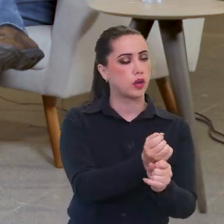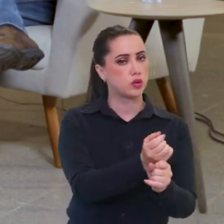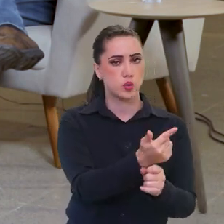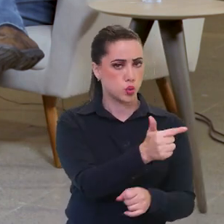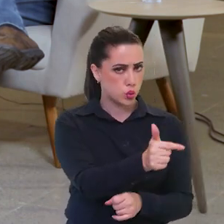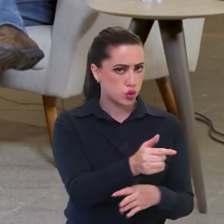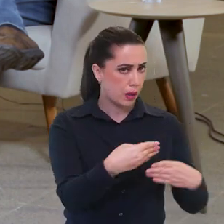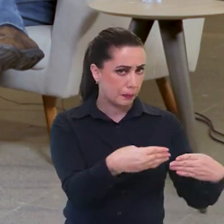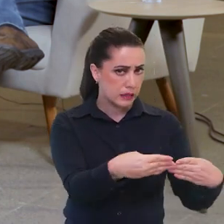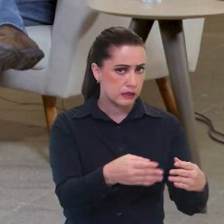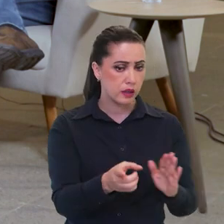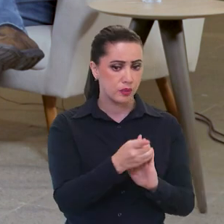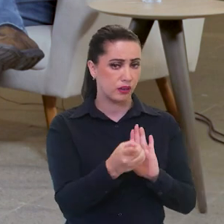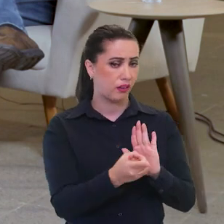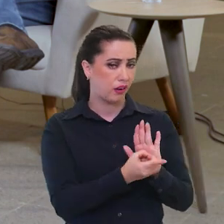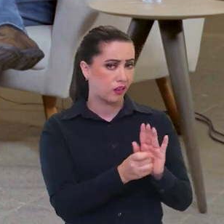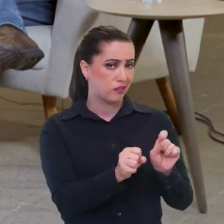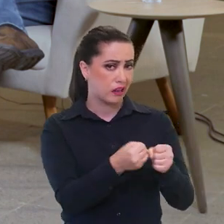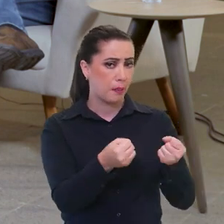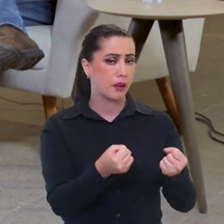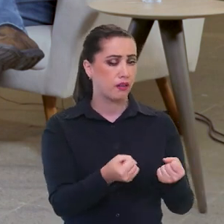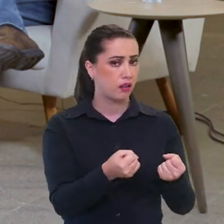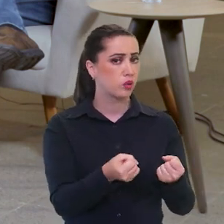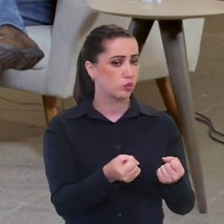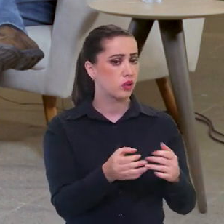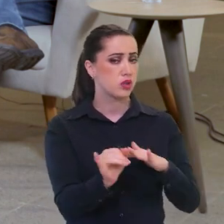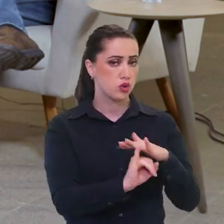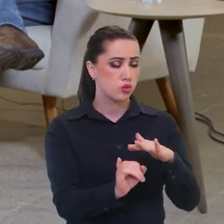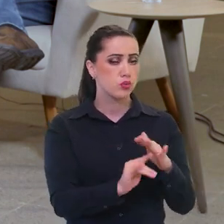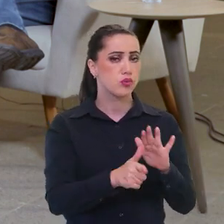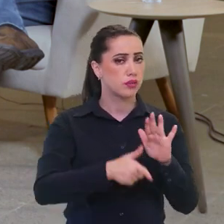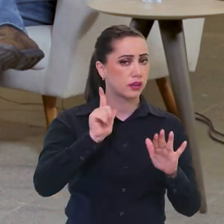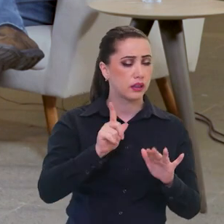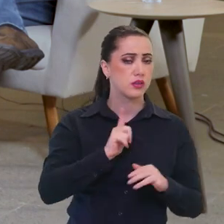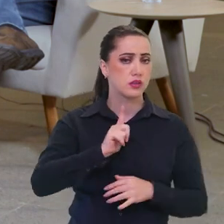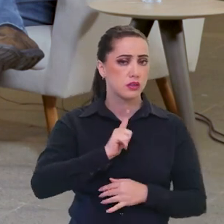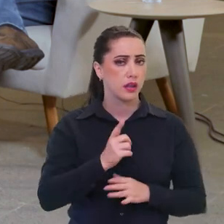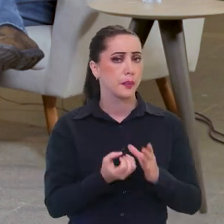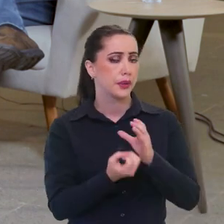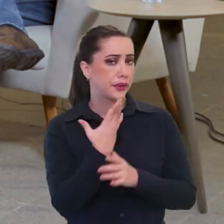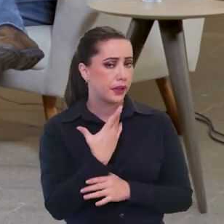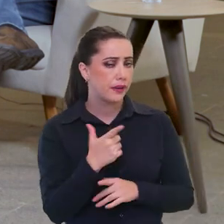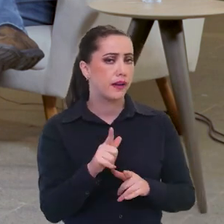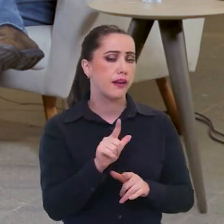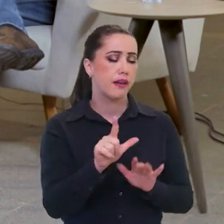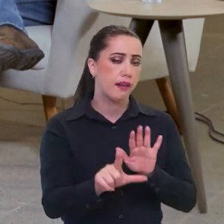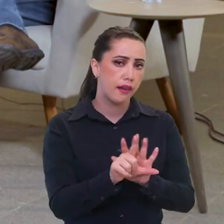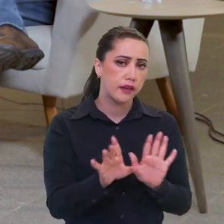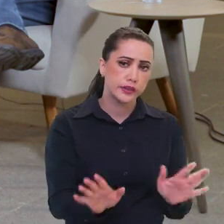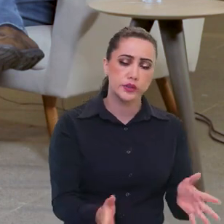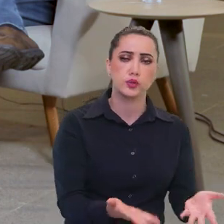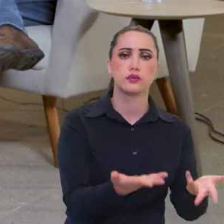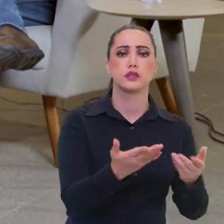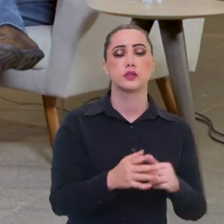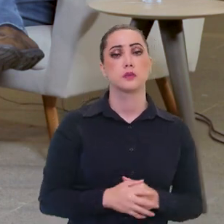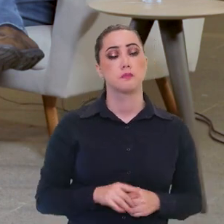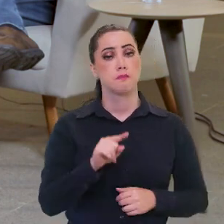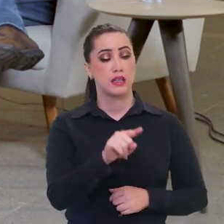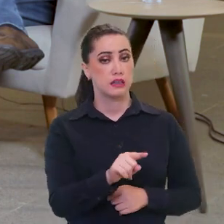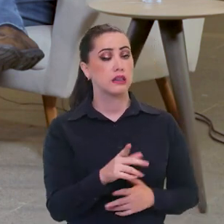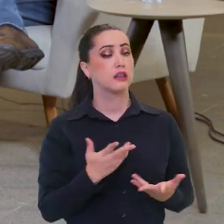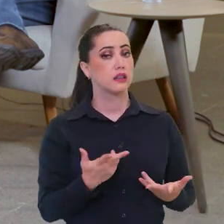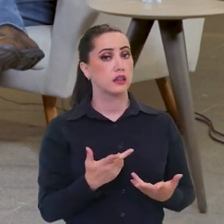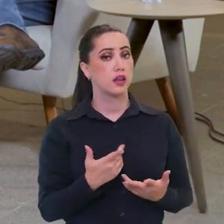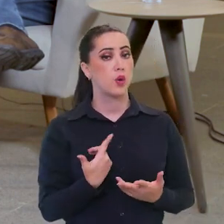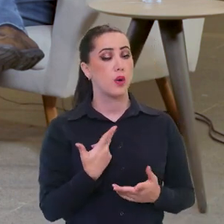decretos desestruturantes das organizações que já haviam lá em relação à implementação da lei de fomento. Então, na verdade,